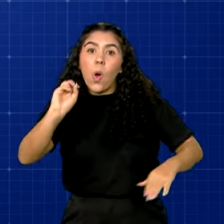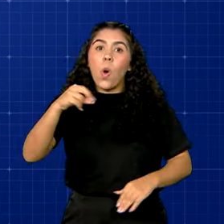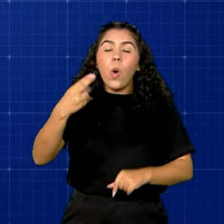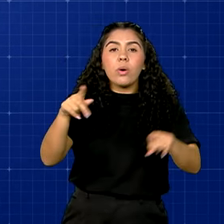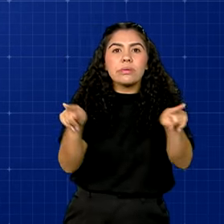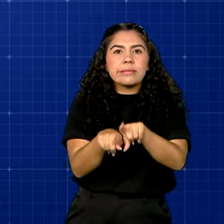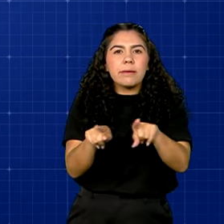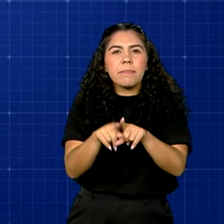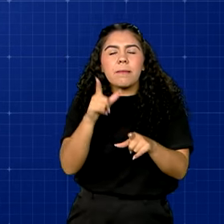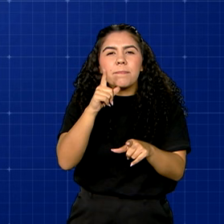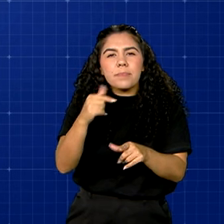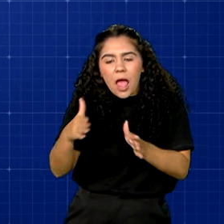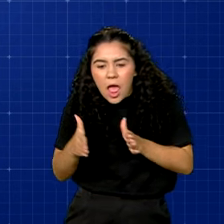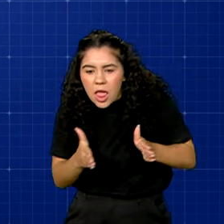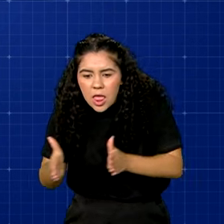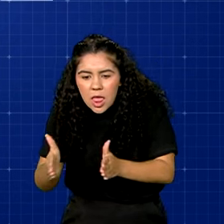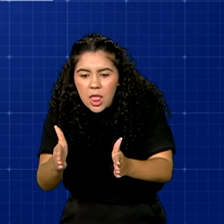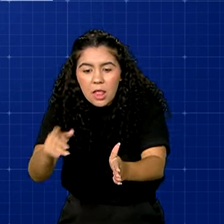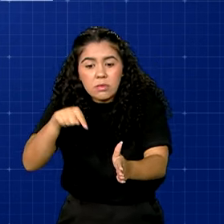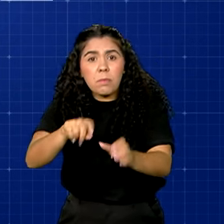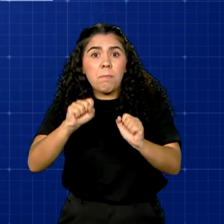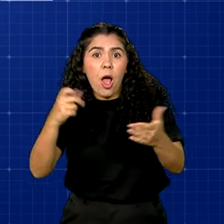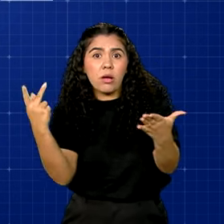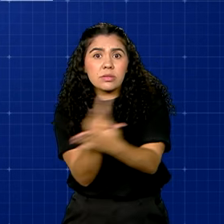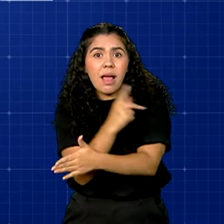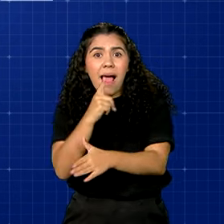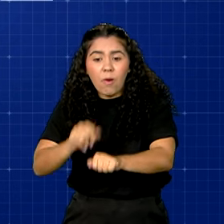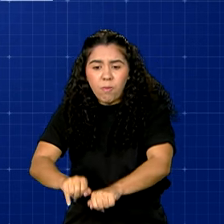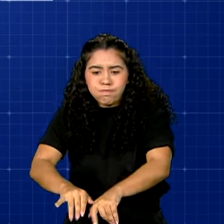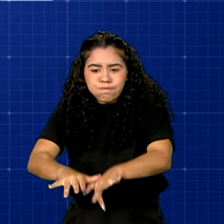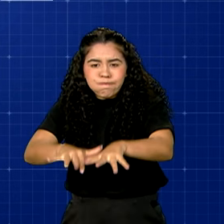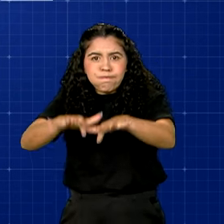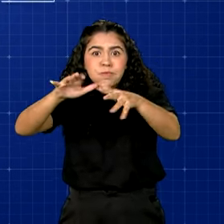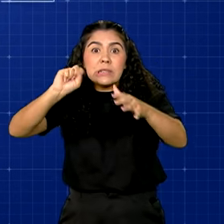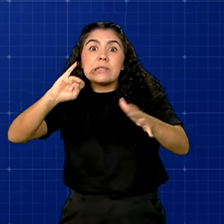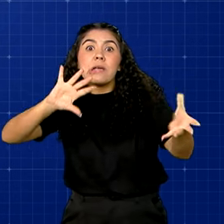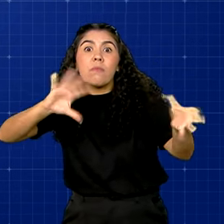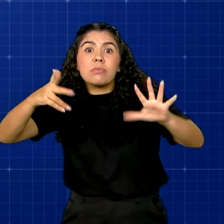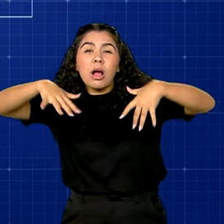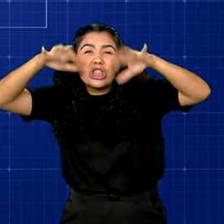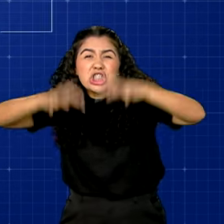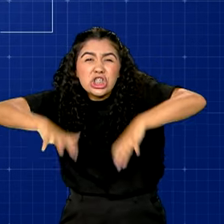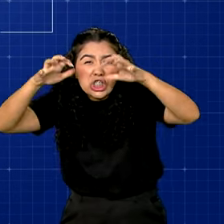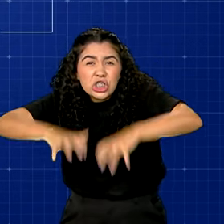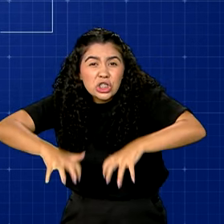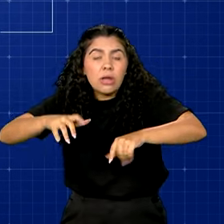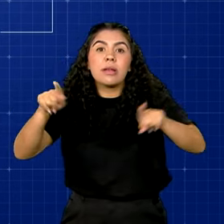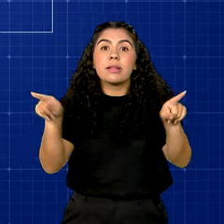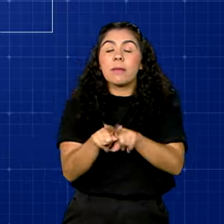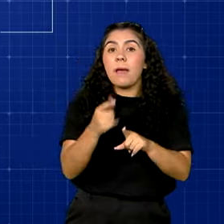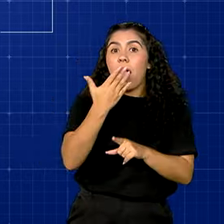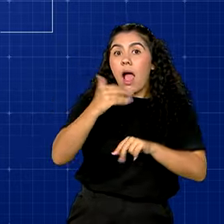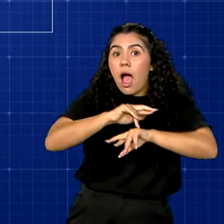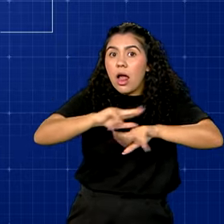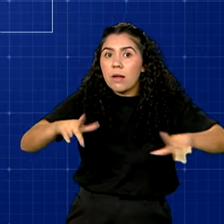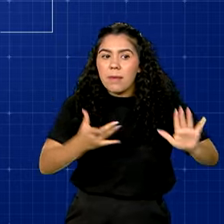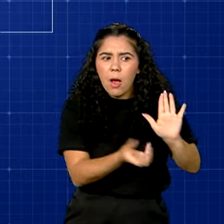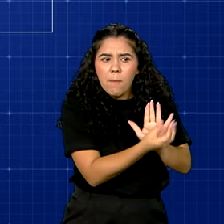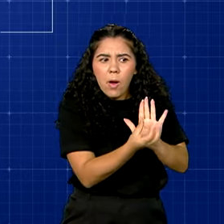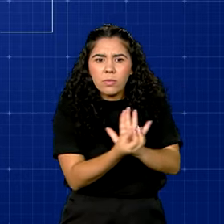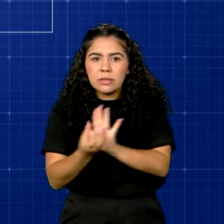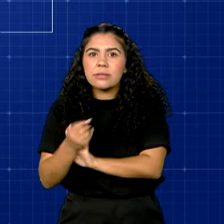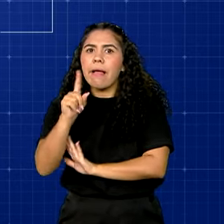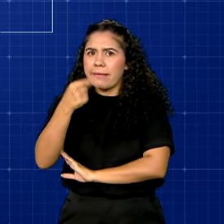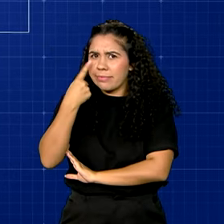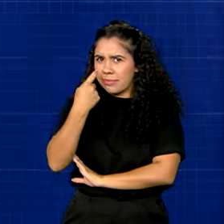próximo a um rio corre risco de inundações por conta de fortes chuvas. E a produção de alimentos é um assunto que interessa